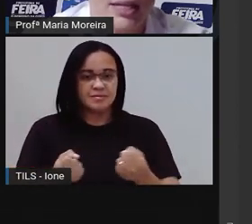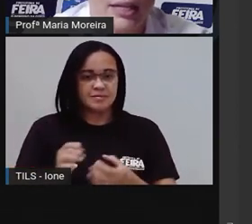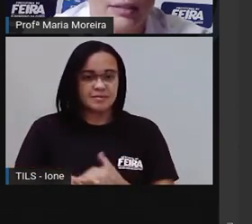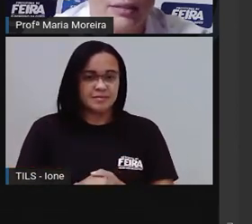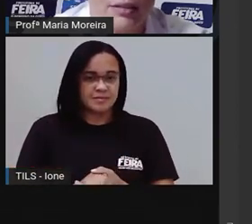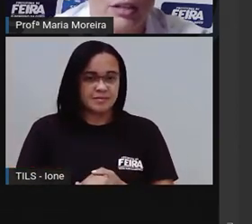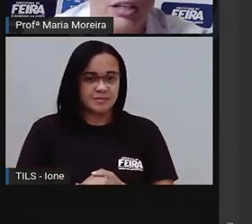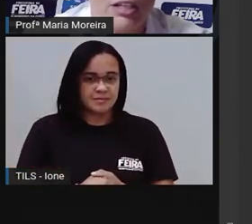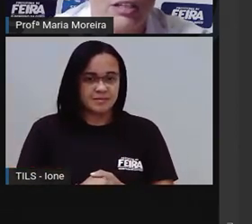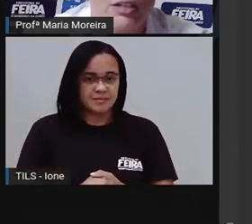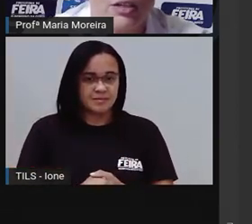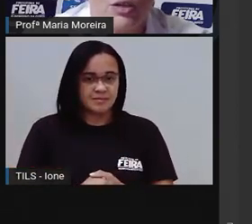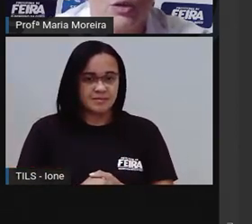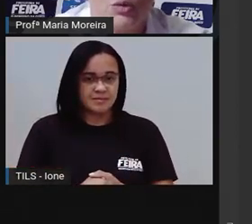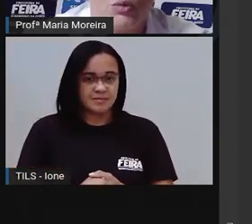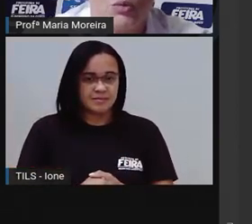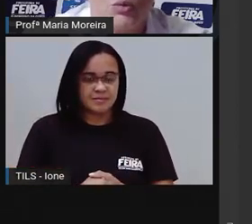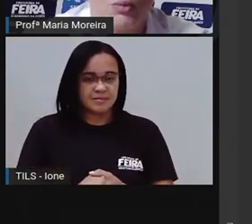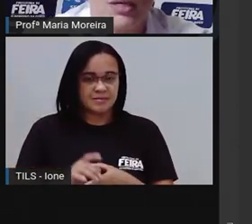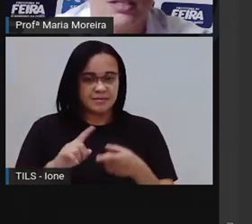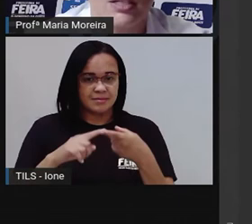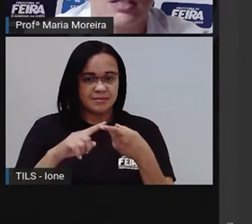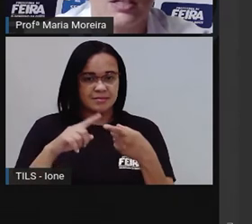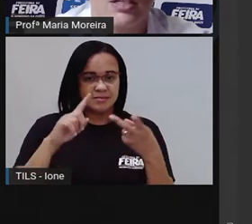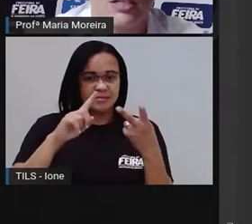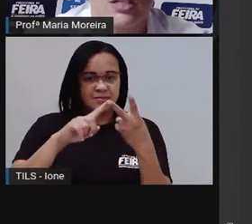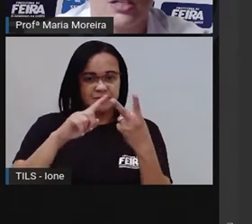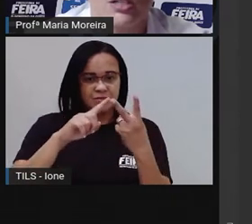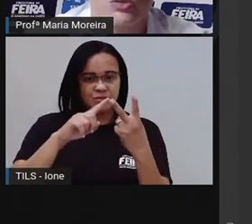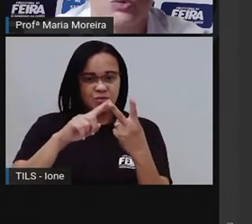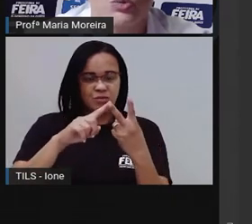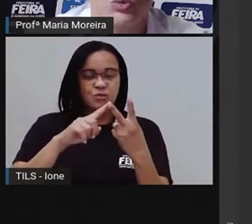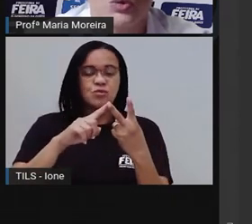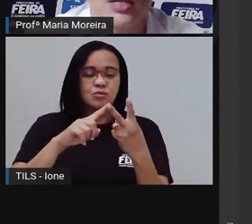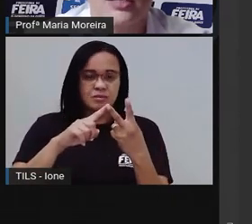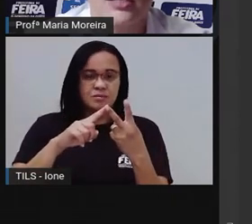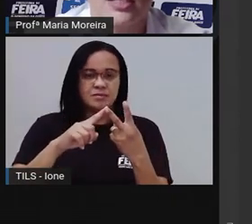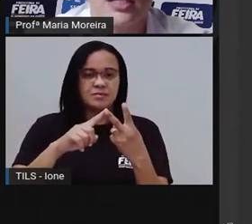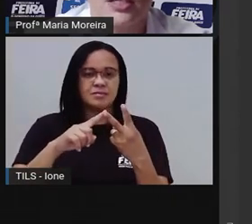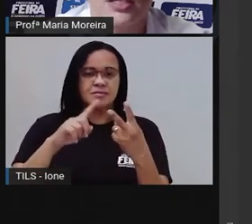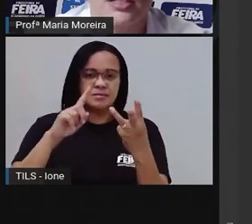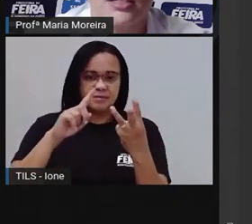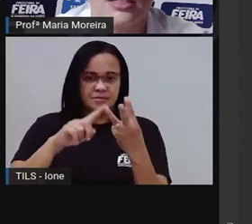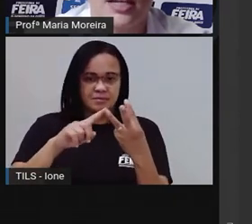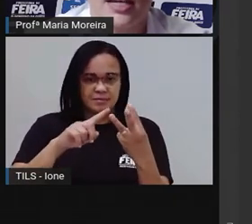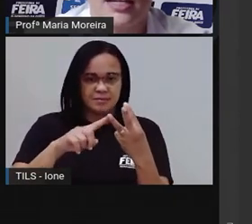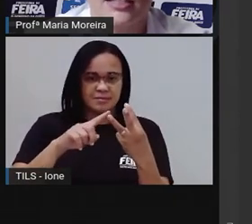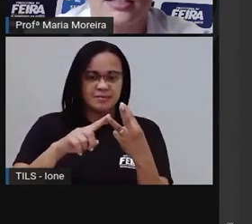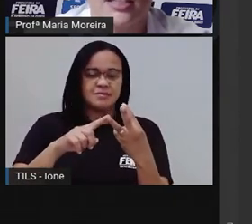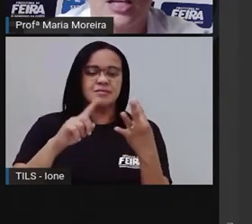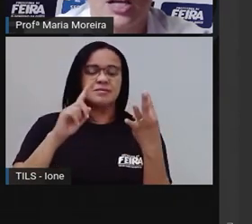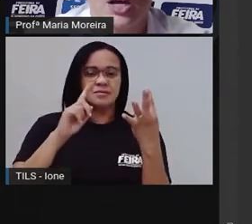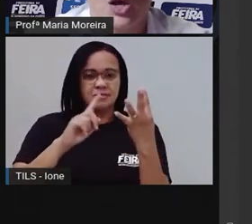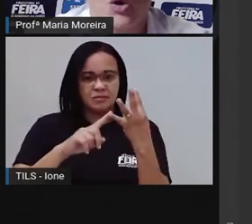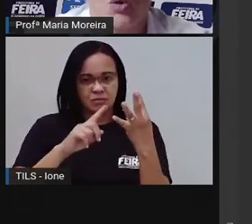Quanto seria? Ó, uma, duas, três,